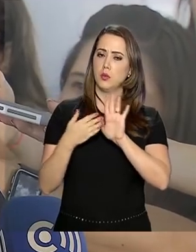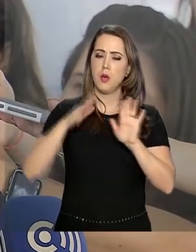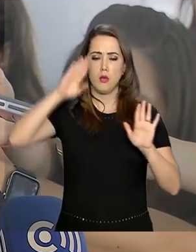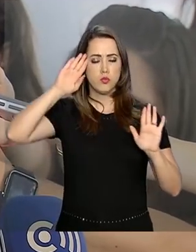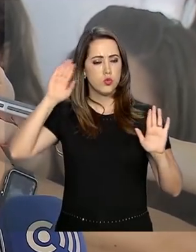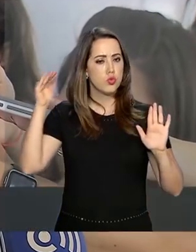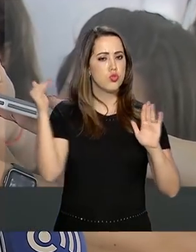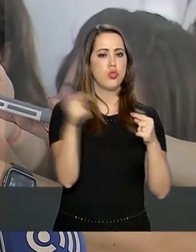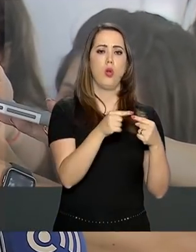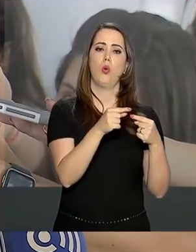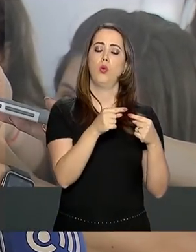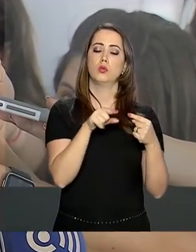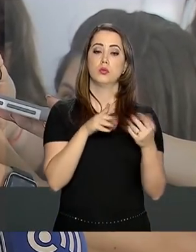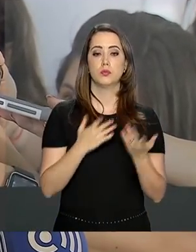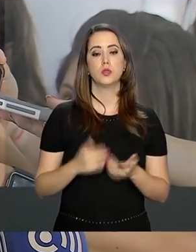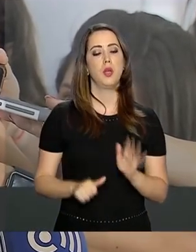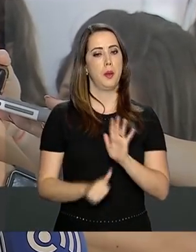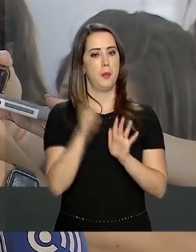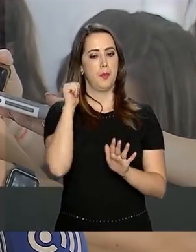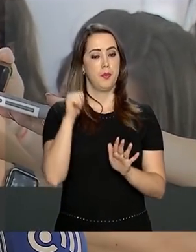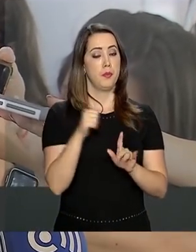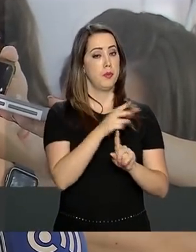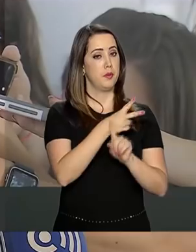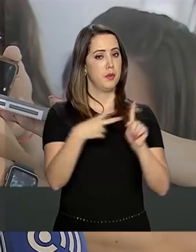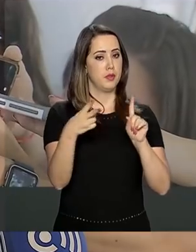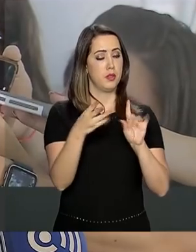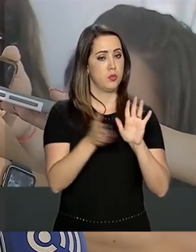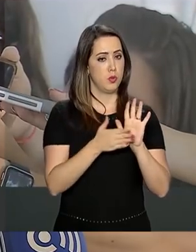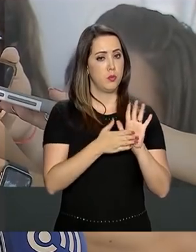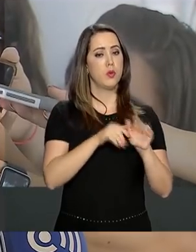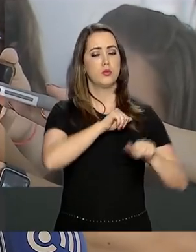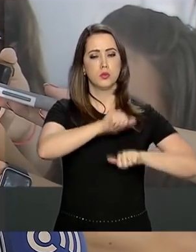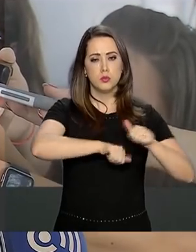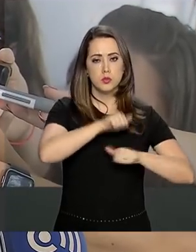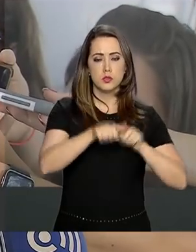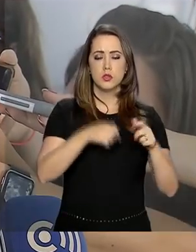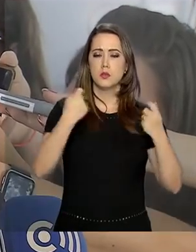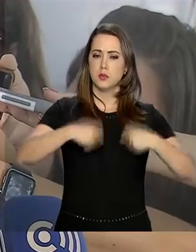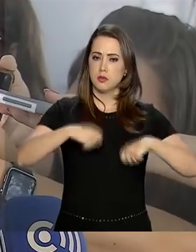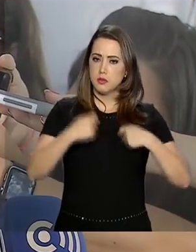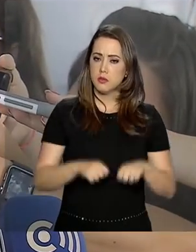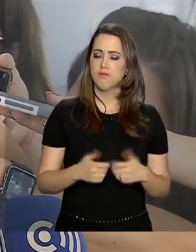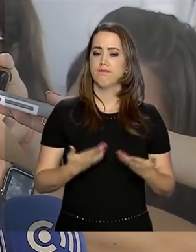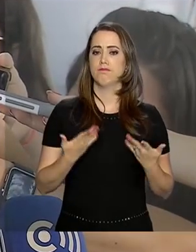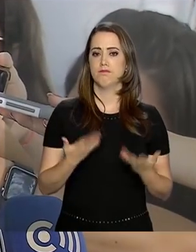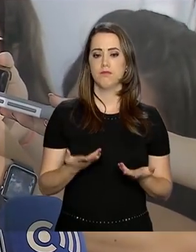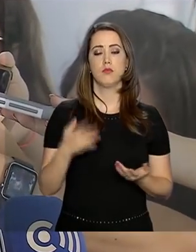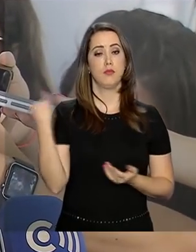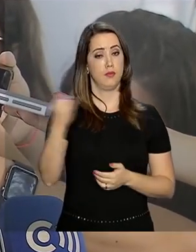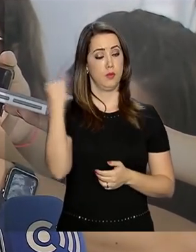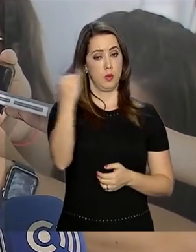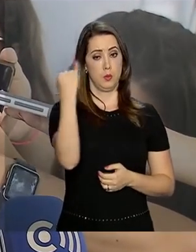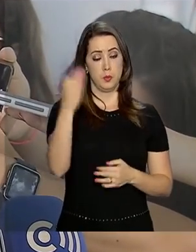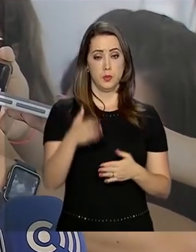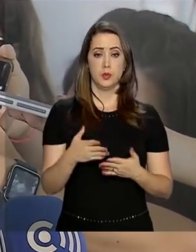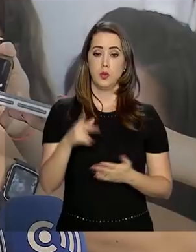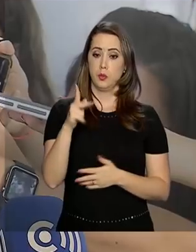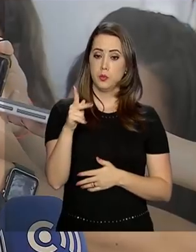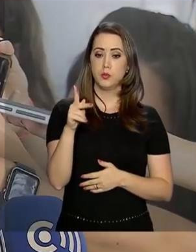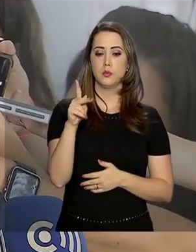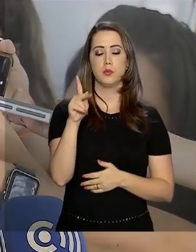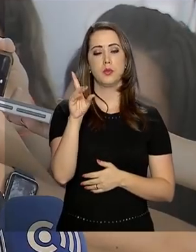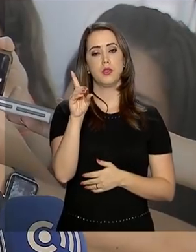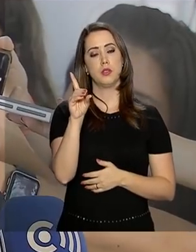primeira das reformas estruturantes que o Brasil precisa, uma reforma necessária, importante. O PSDB tem